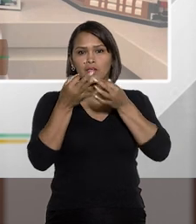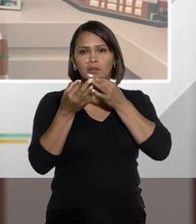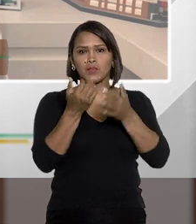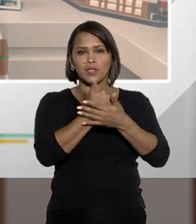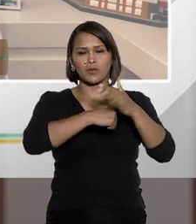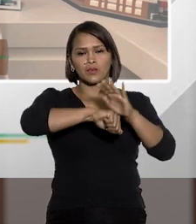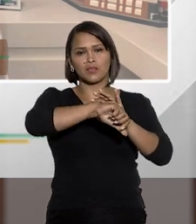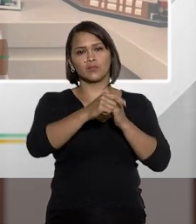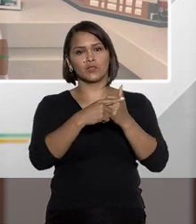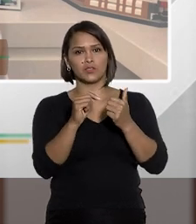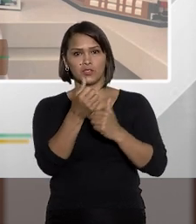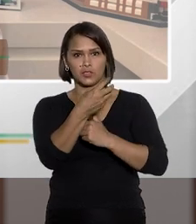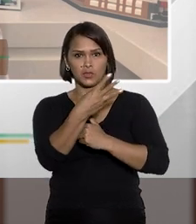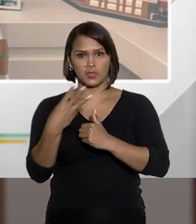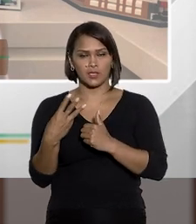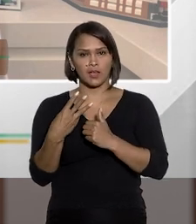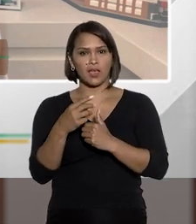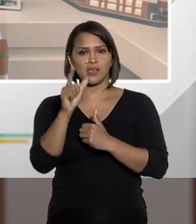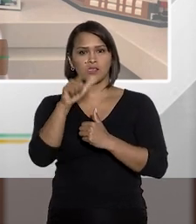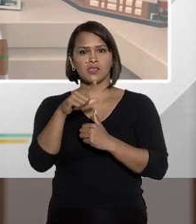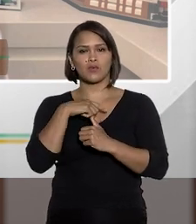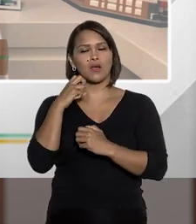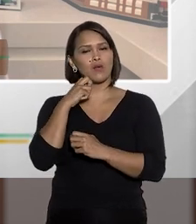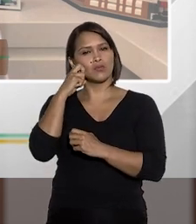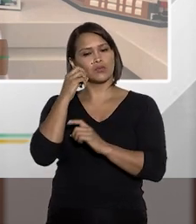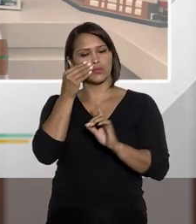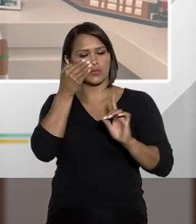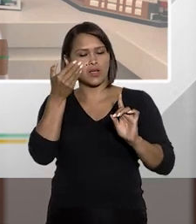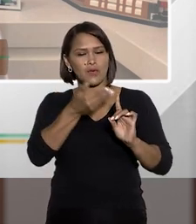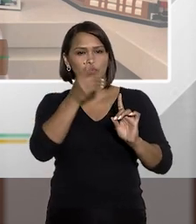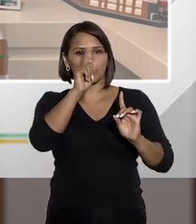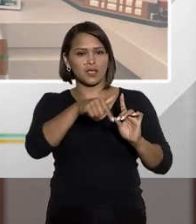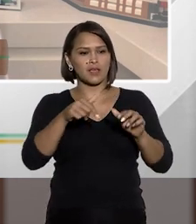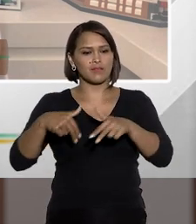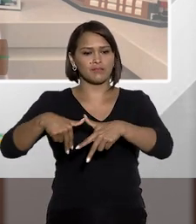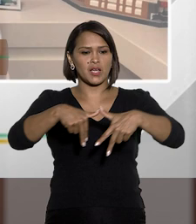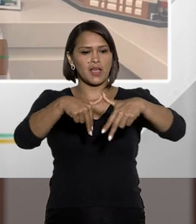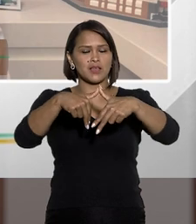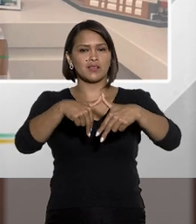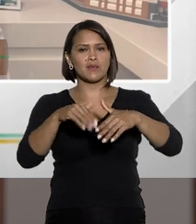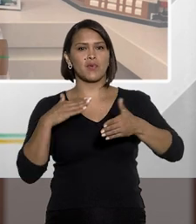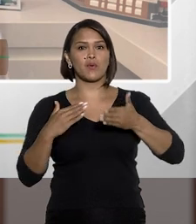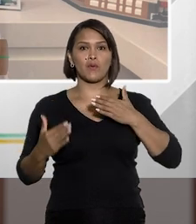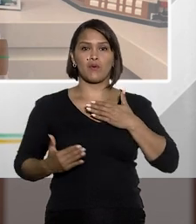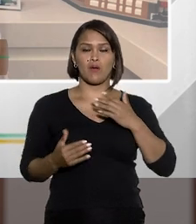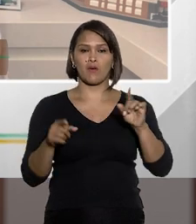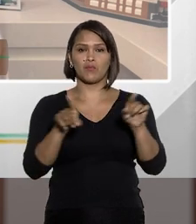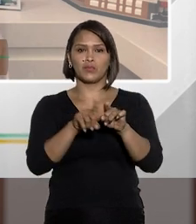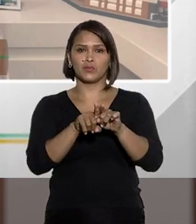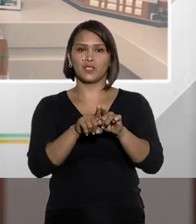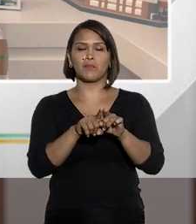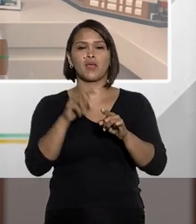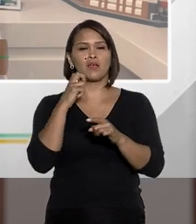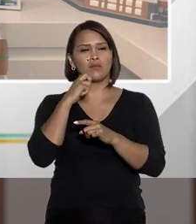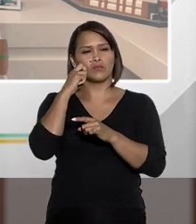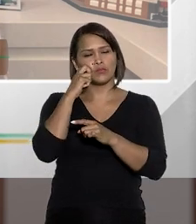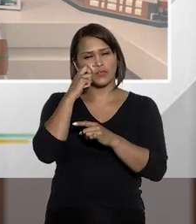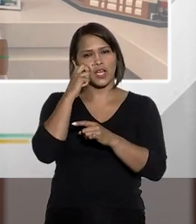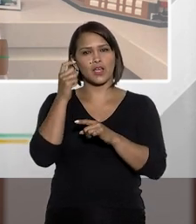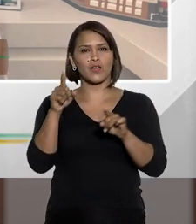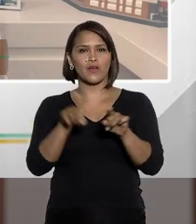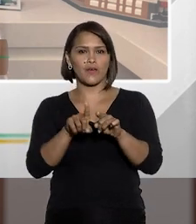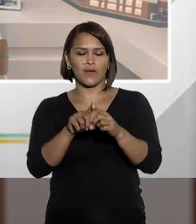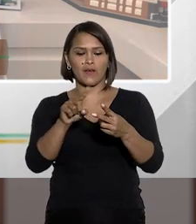comentei com você o crime do artigo 13 que é quando você constrange o preso a exibir seu corpo submeter-se à